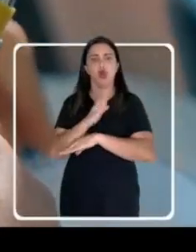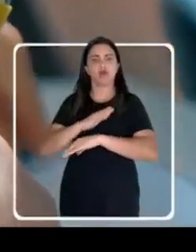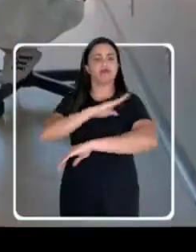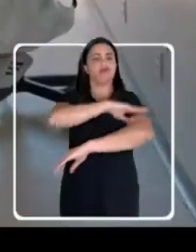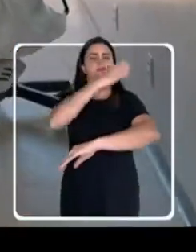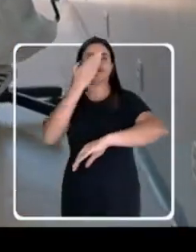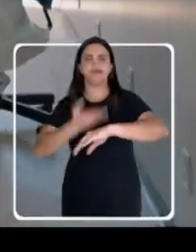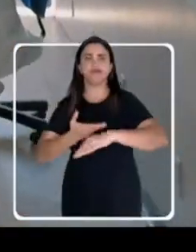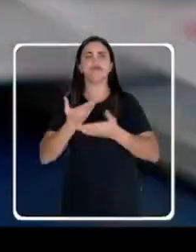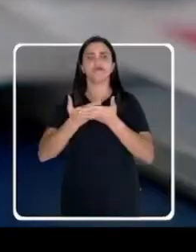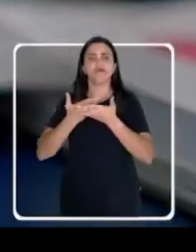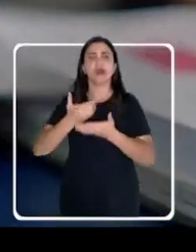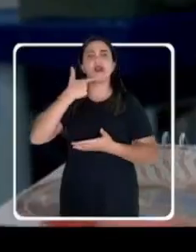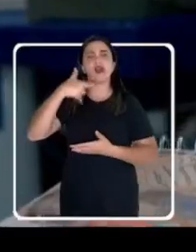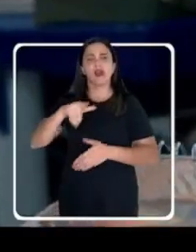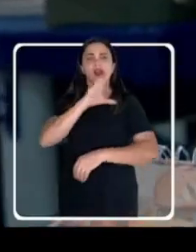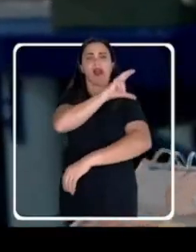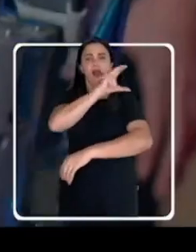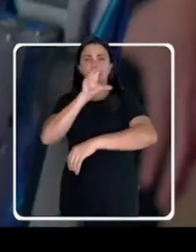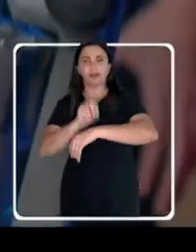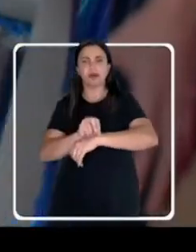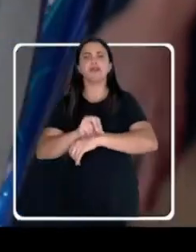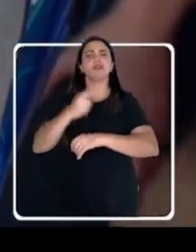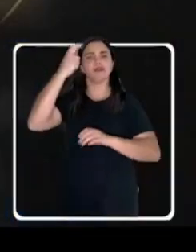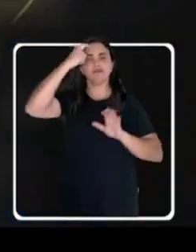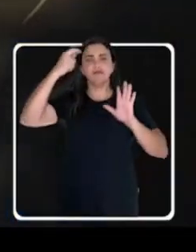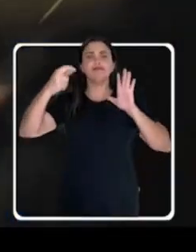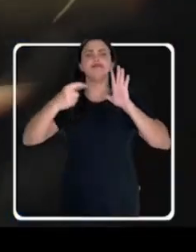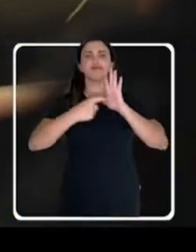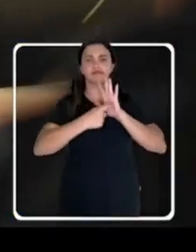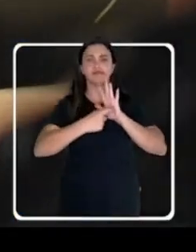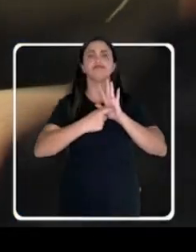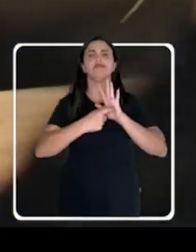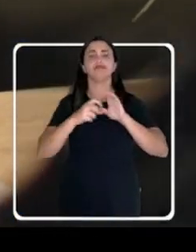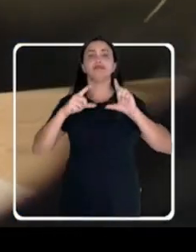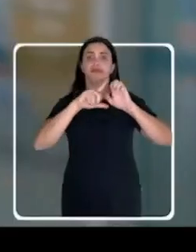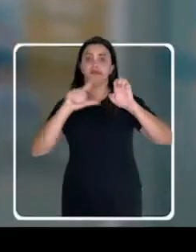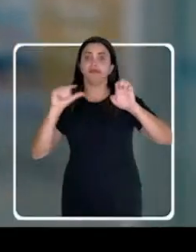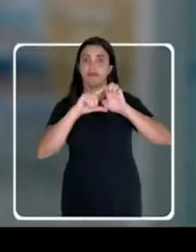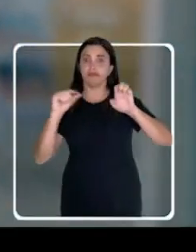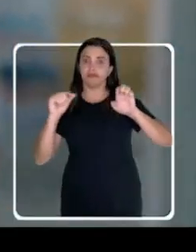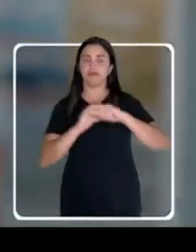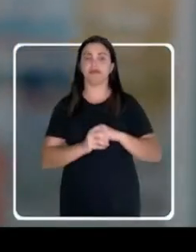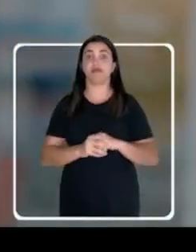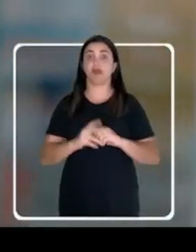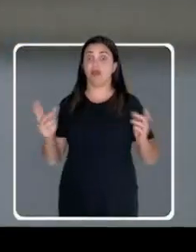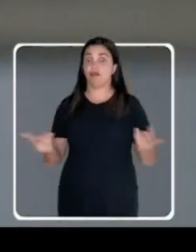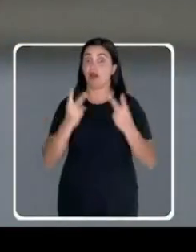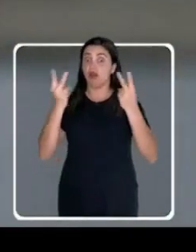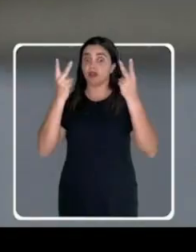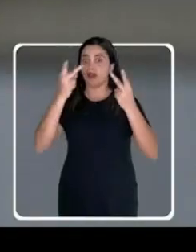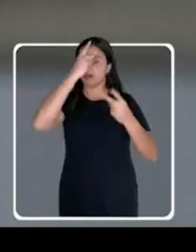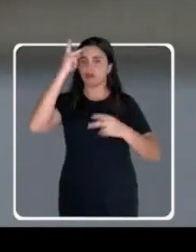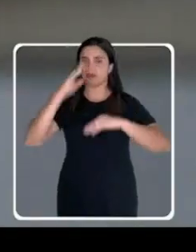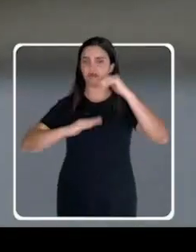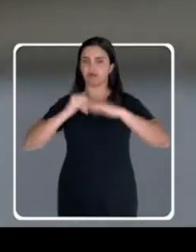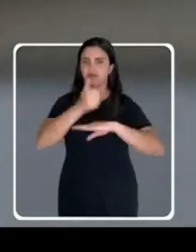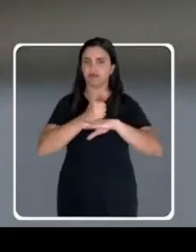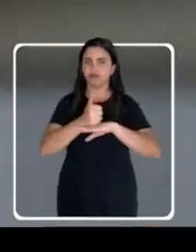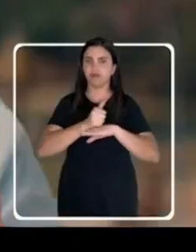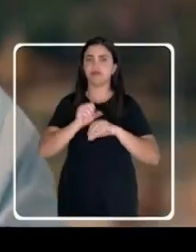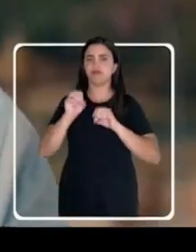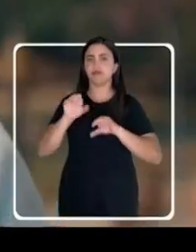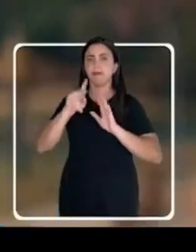escolas de educação integral, com estudo de línguas, robótica, inteligência artificial e empreendedorismos. Vamos valorizar os